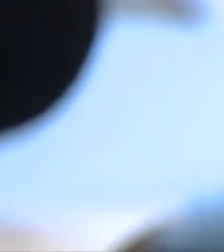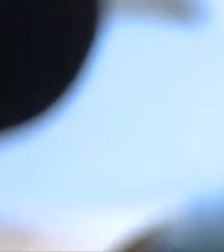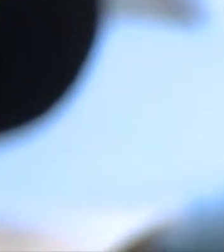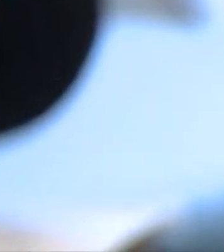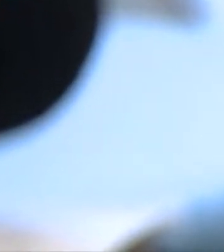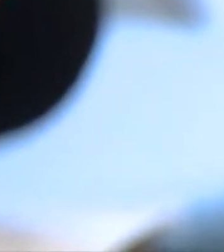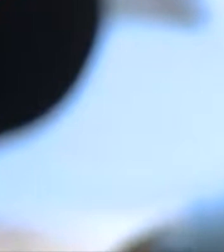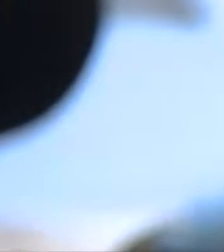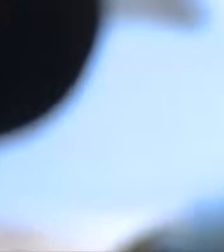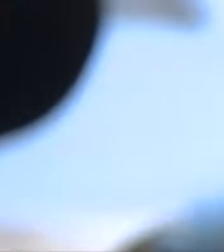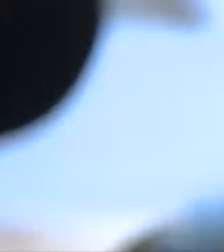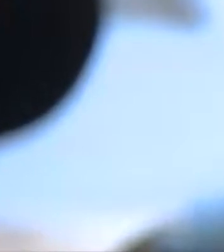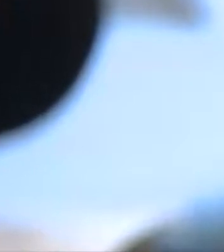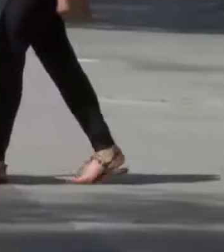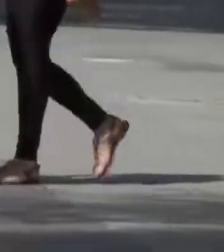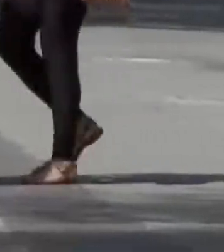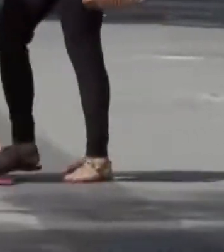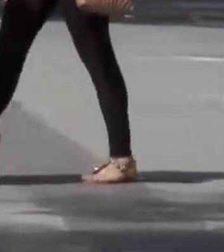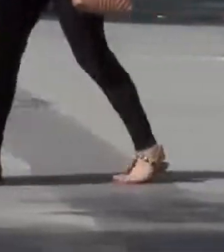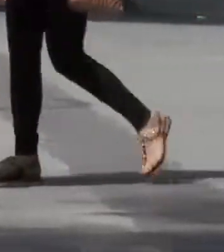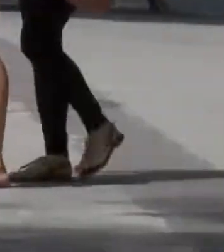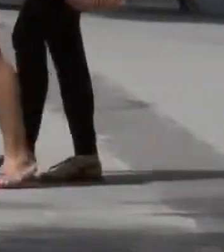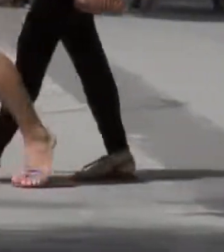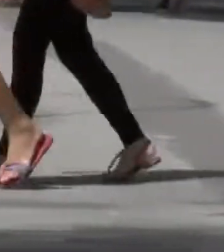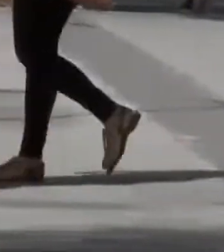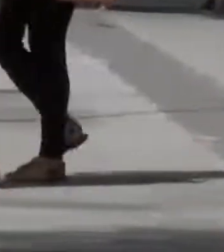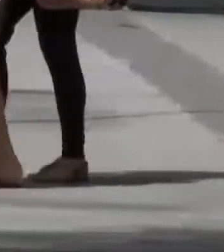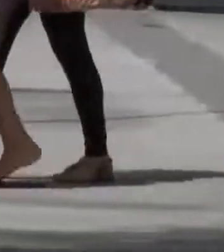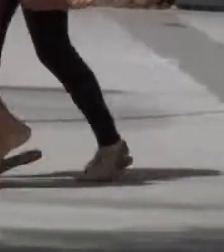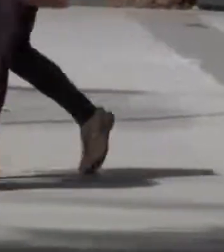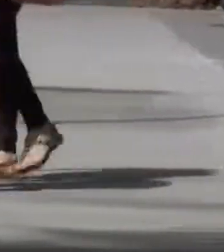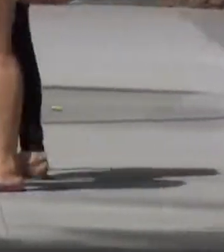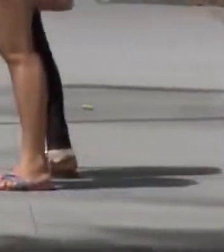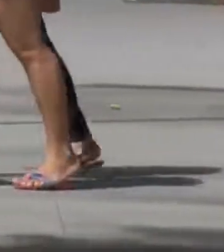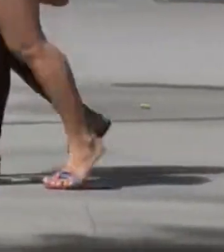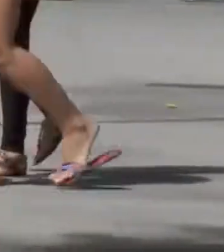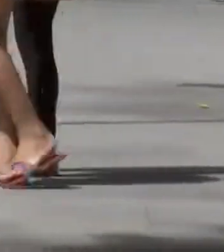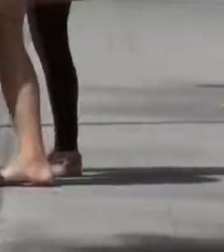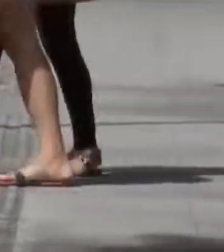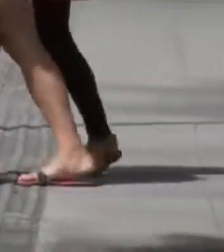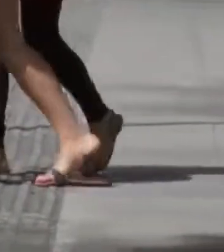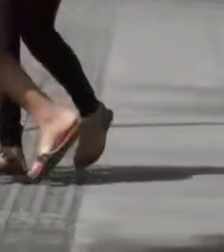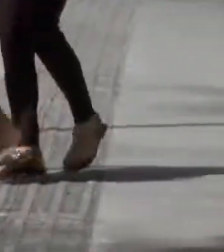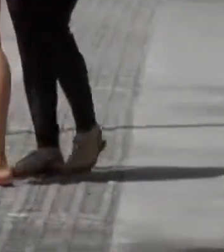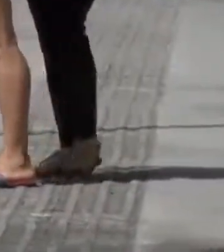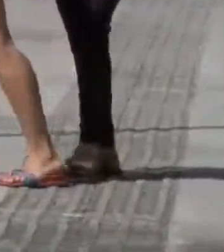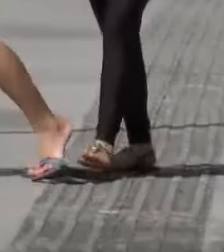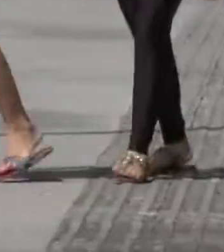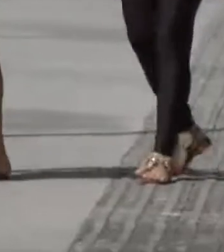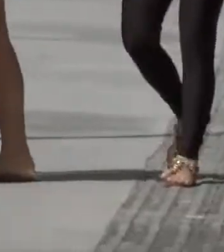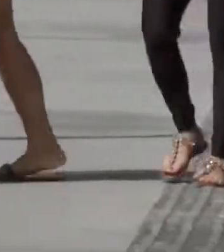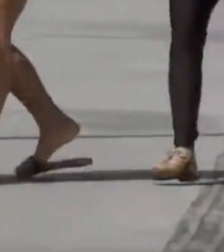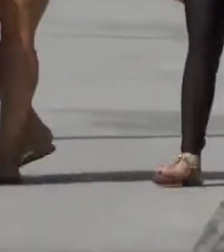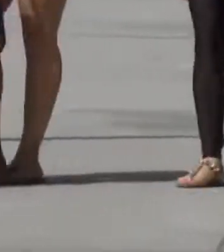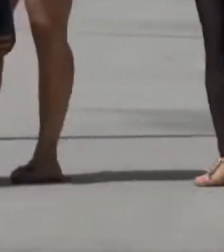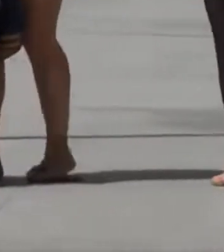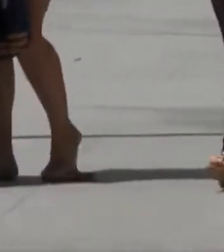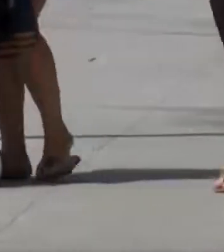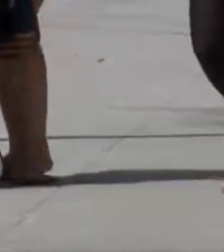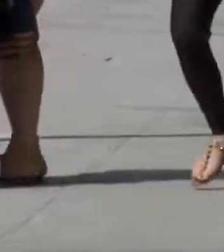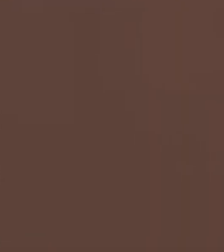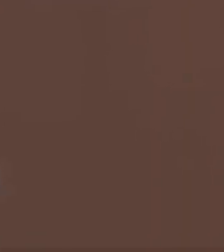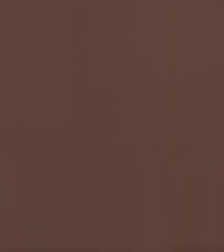candidatas a cargos eletivos. O projeto é uma parceria entre a ASMINA, o Internet Lab e o Núcleo